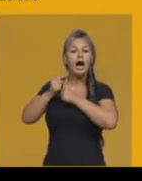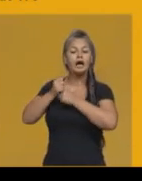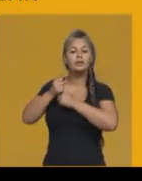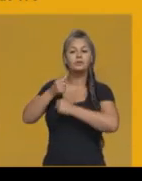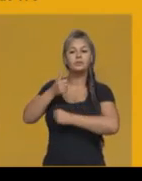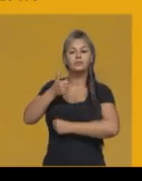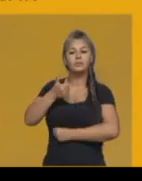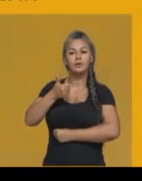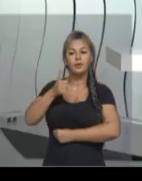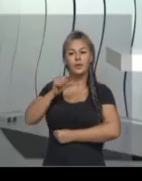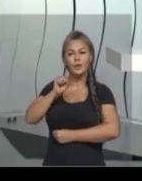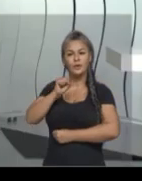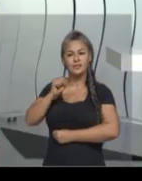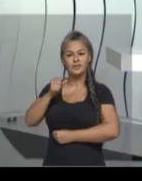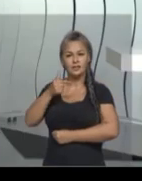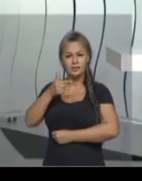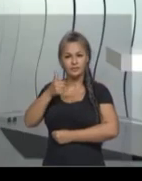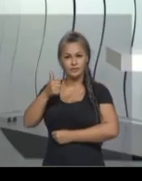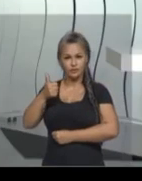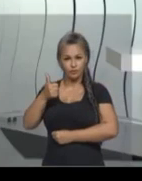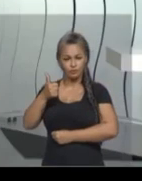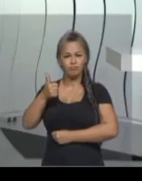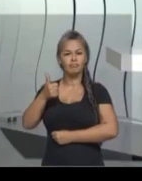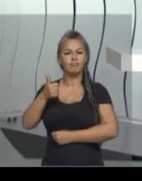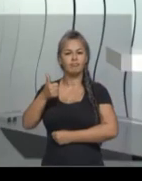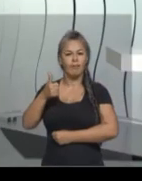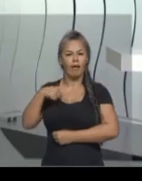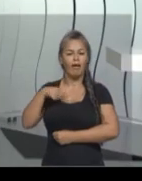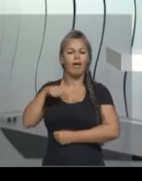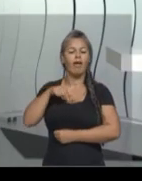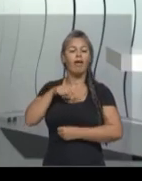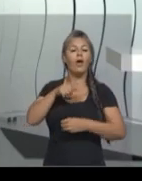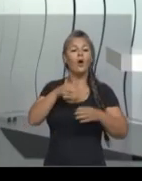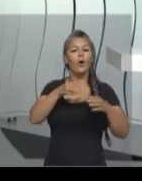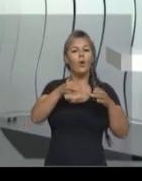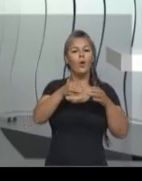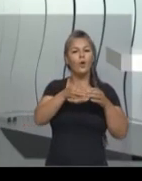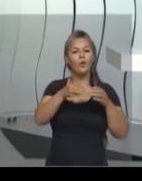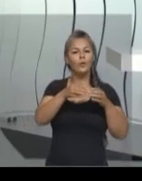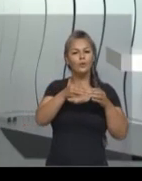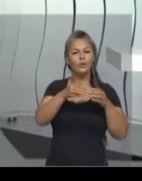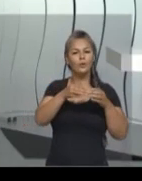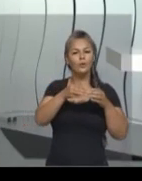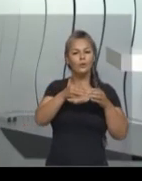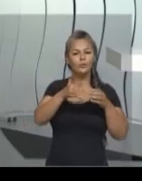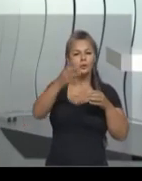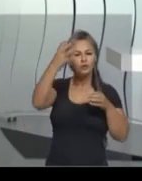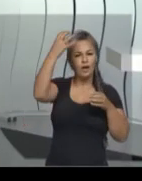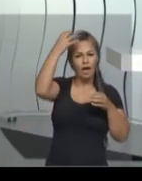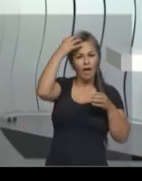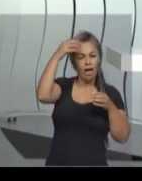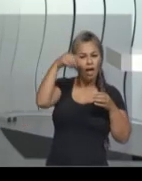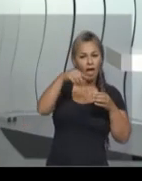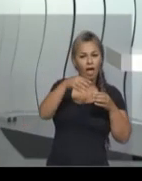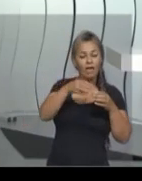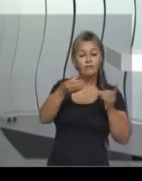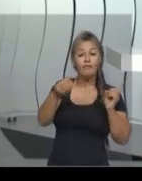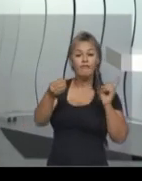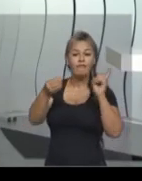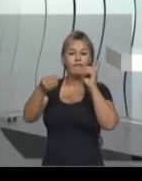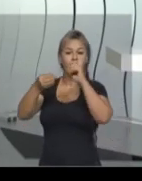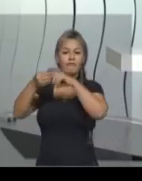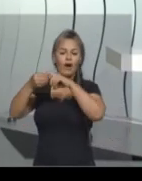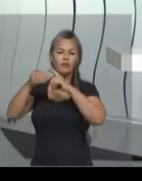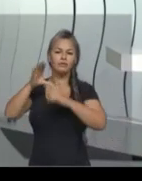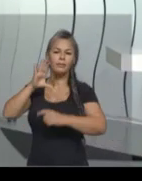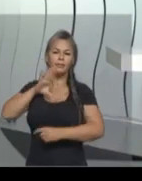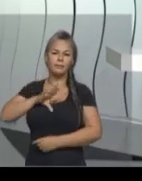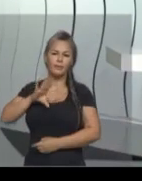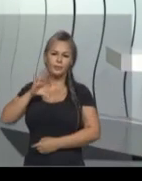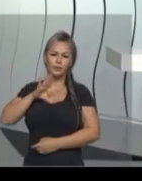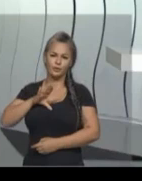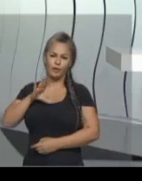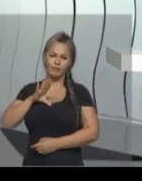Liberal do Porto que aconteceu um ano antes, em 1820.